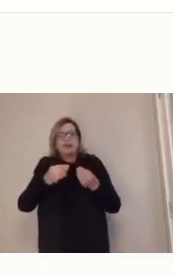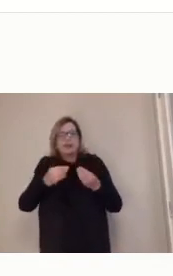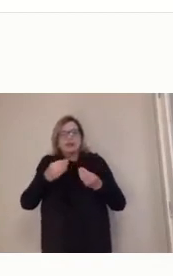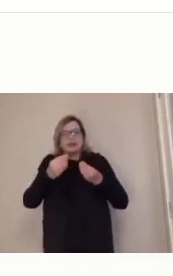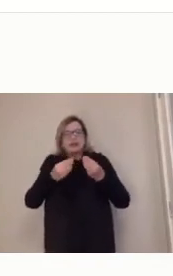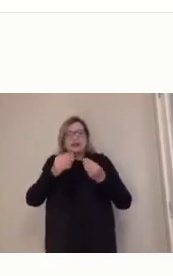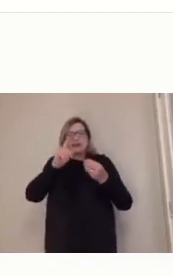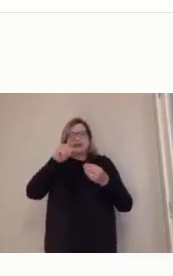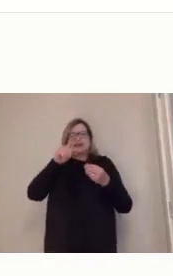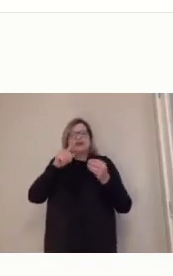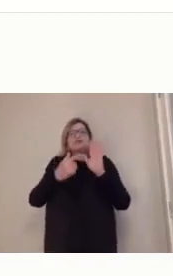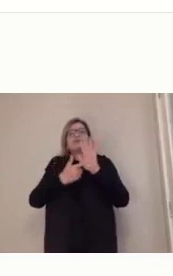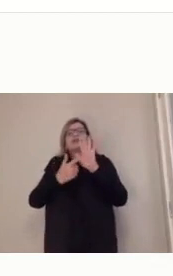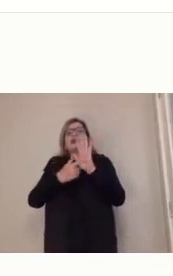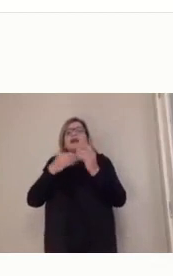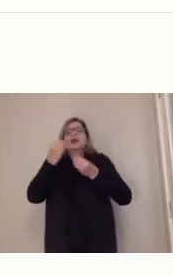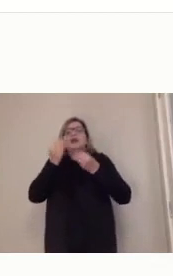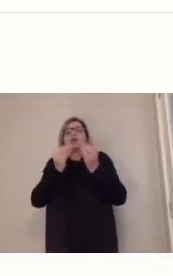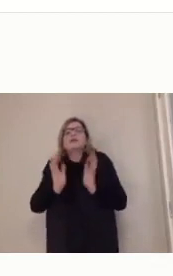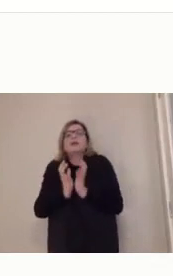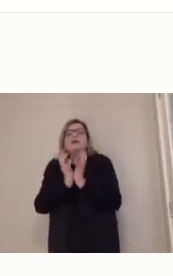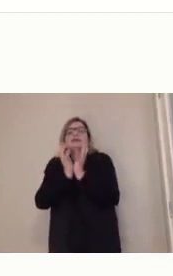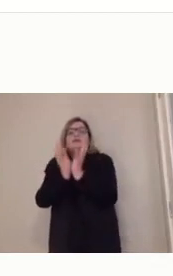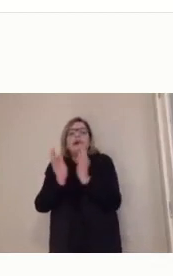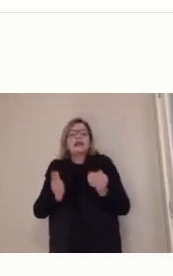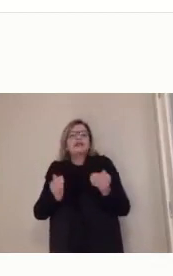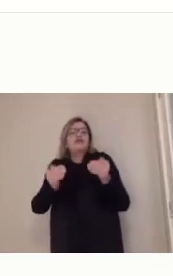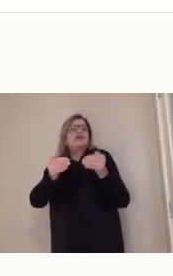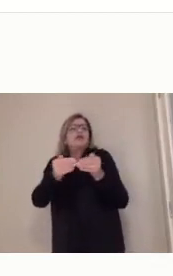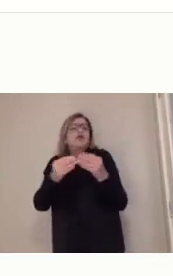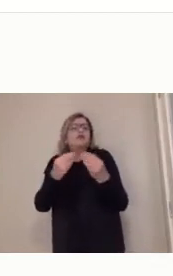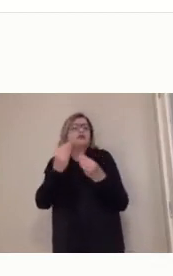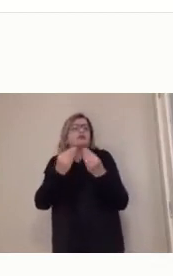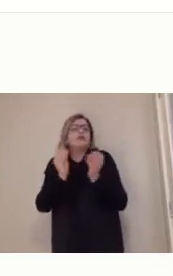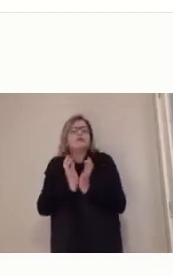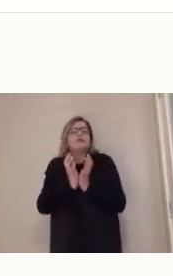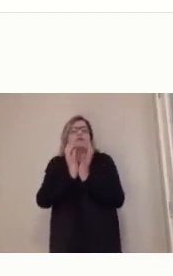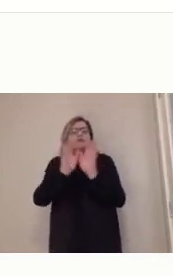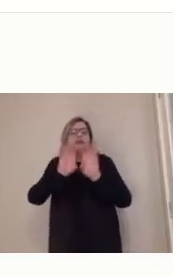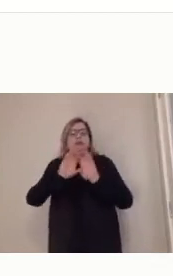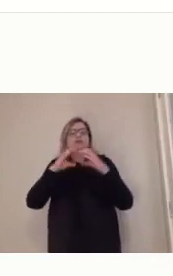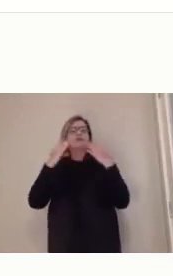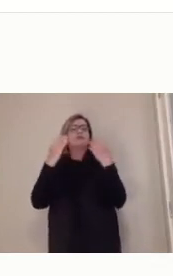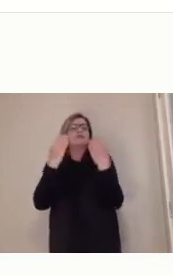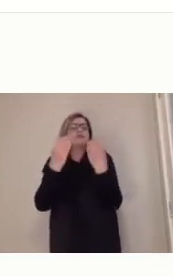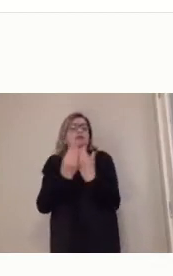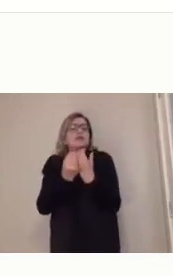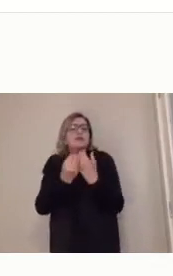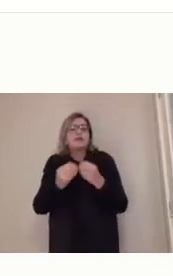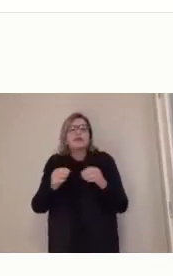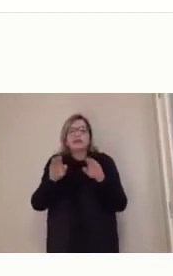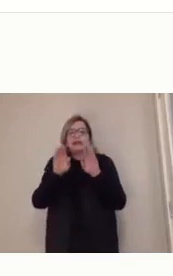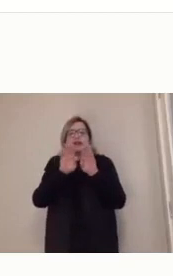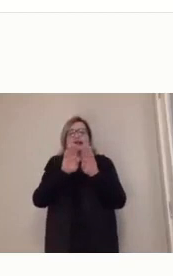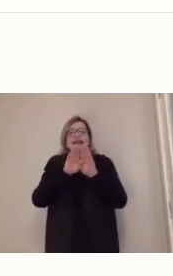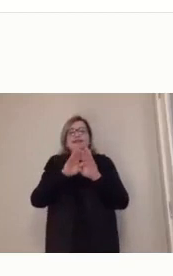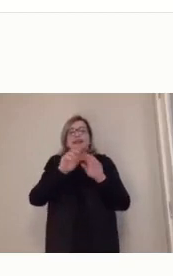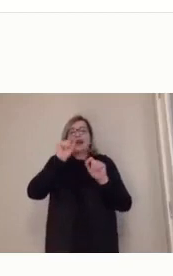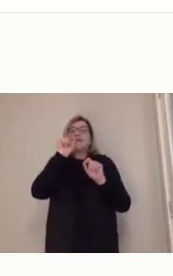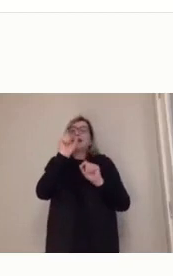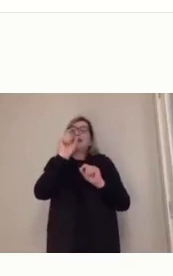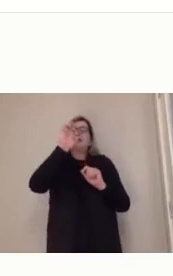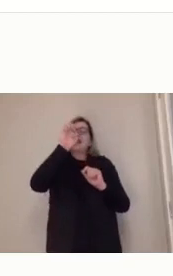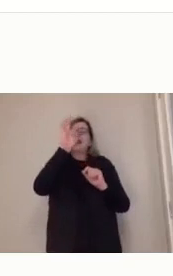participar de fóruns, como participar de web conferências, essas questões todas que envolvem a etiqueta também no uso das ferramentas